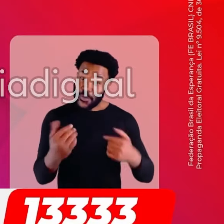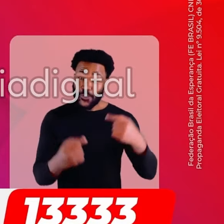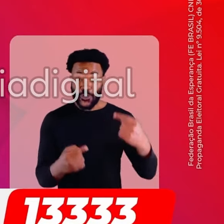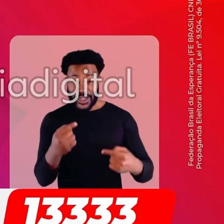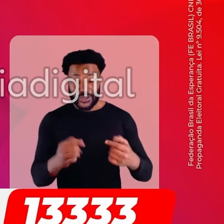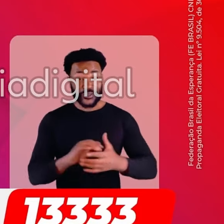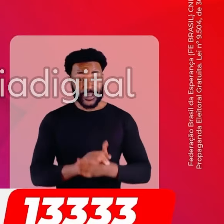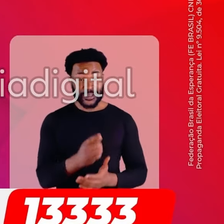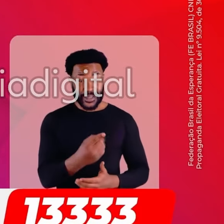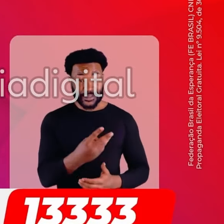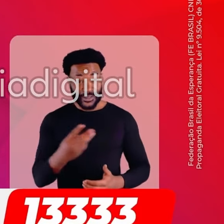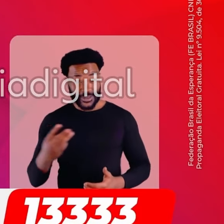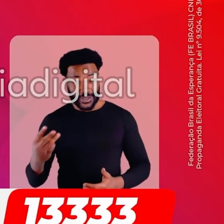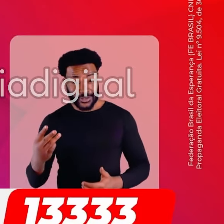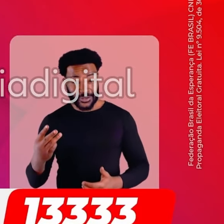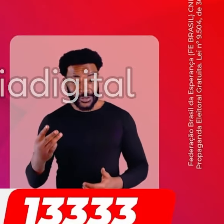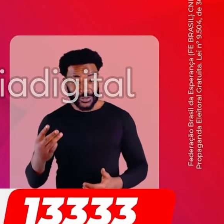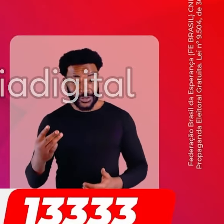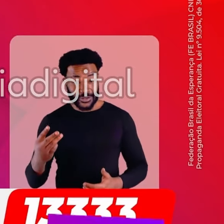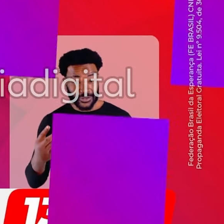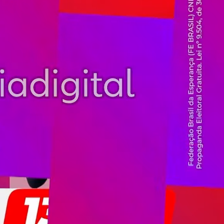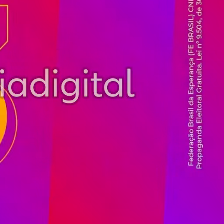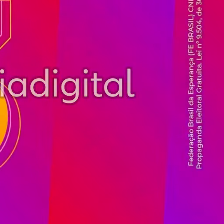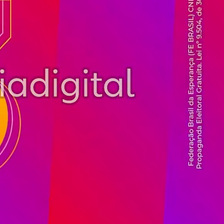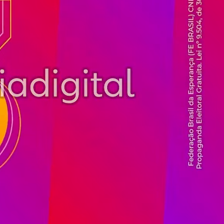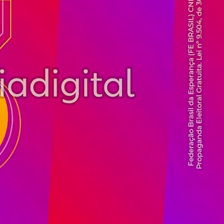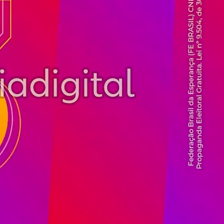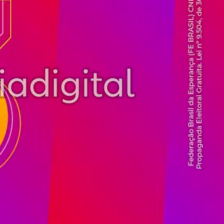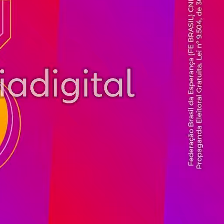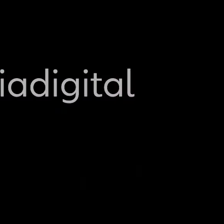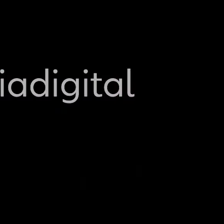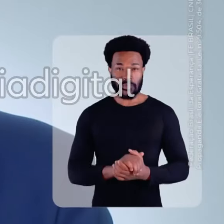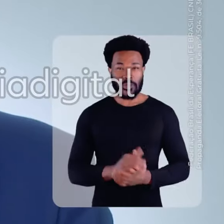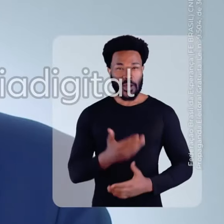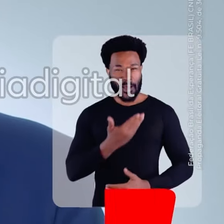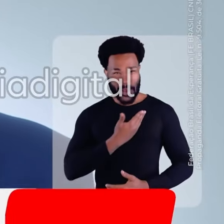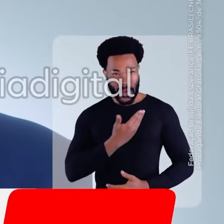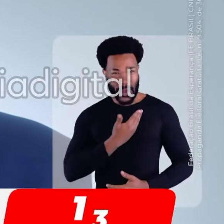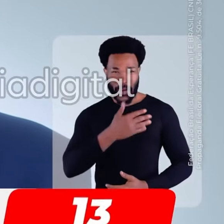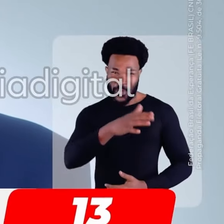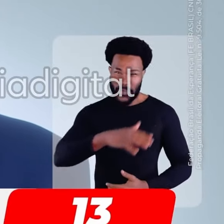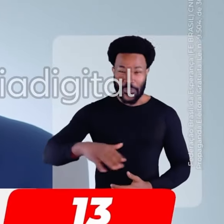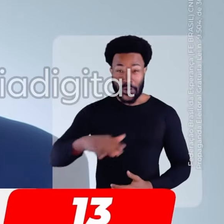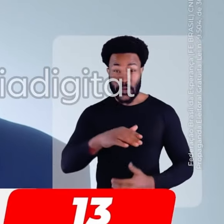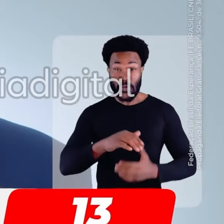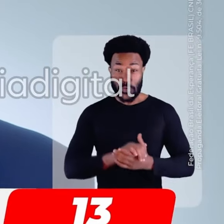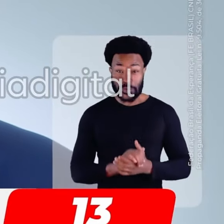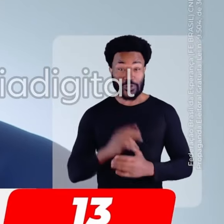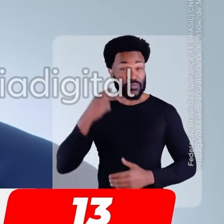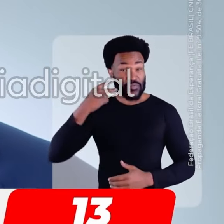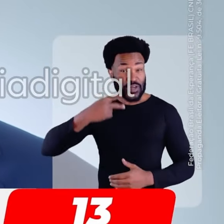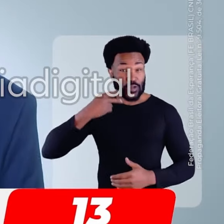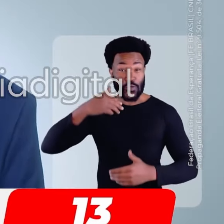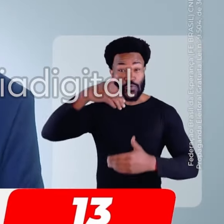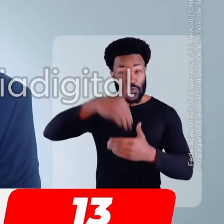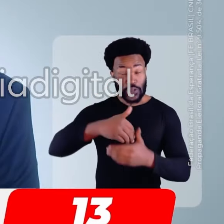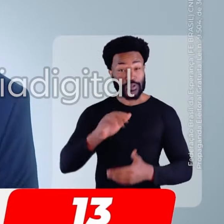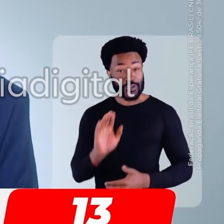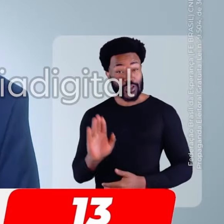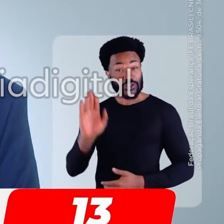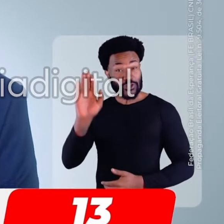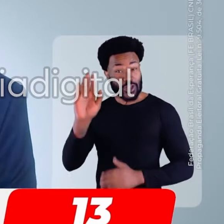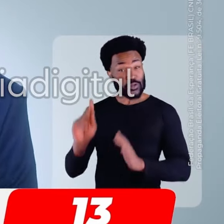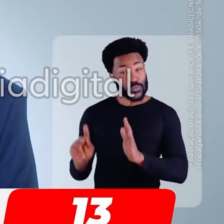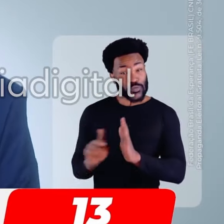a política. Vanilda, 13333. Aperte o 13! Minhas amigas e meus amigos, para vereador, vote nos